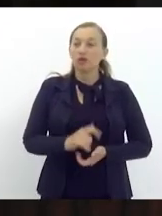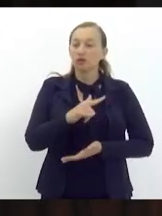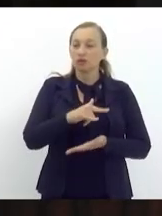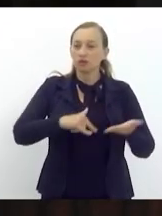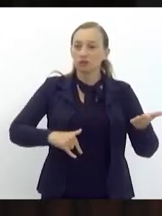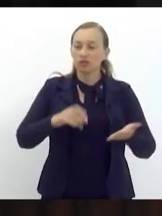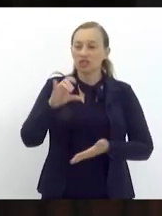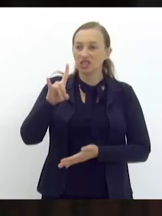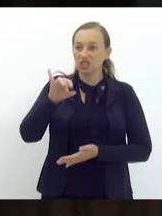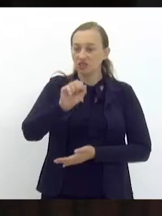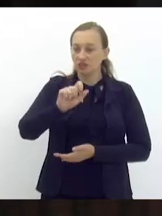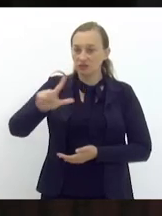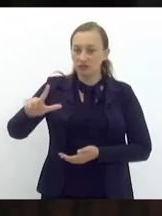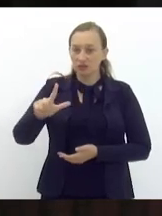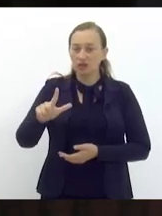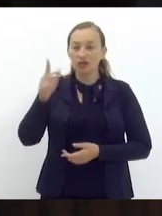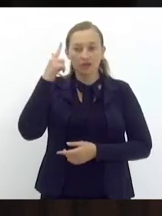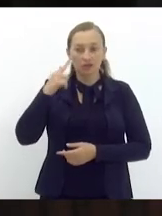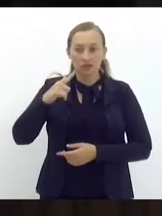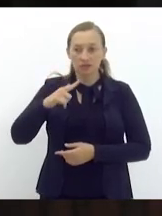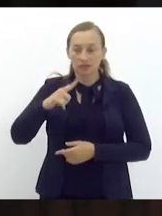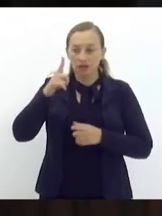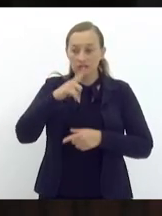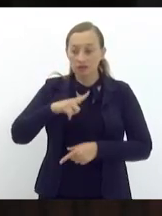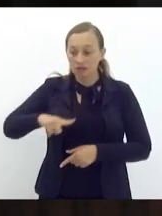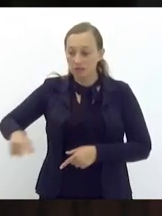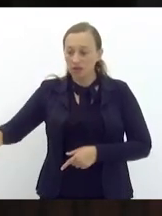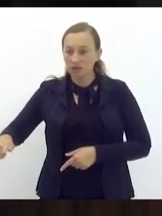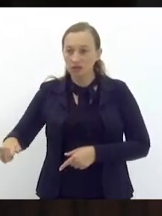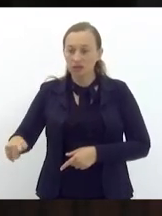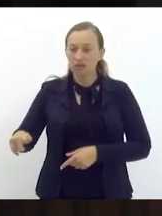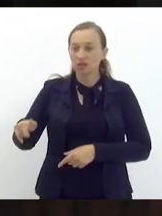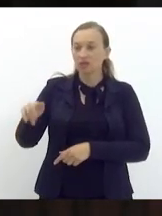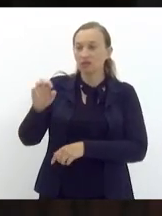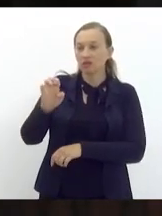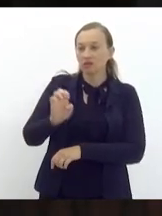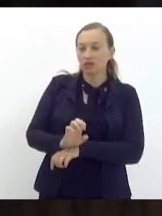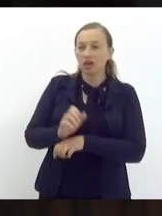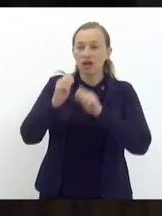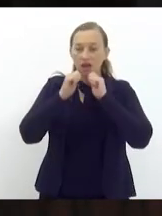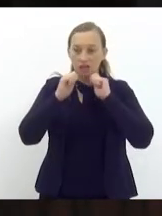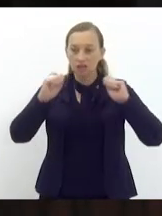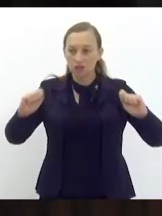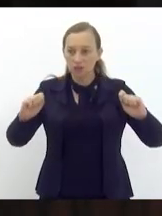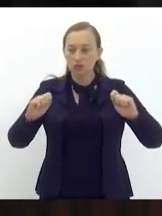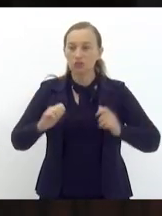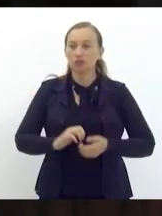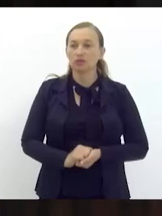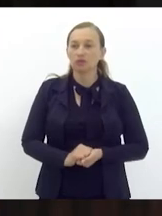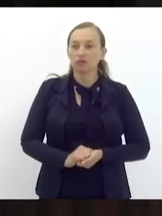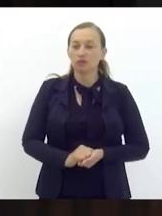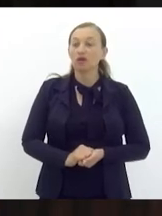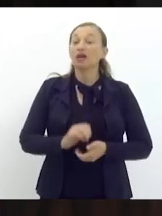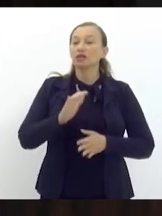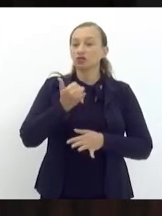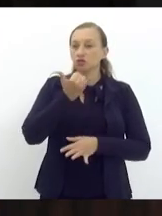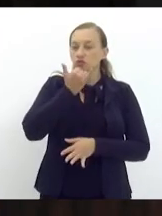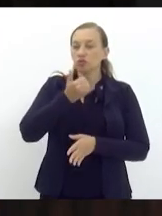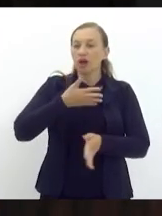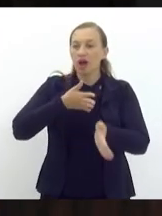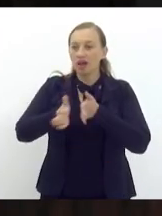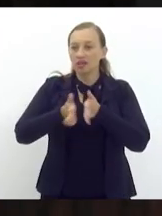e a semana estadual do assessor acesso à